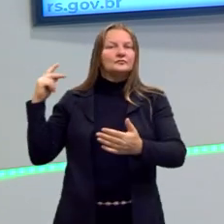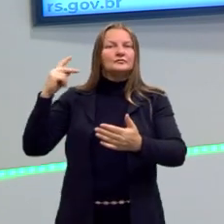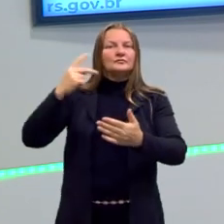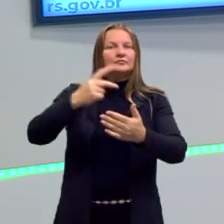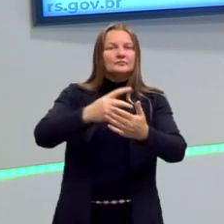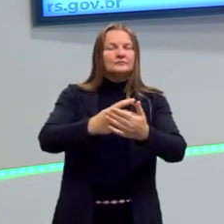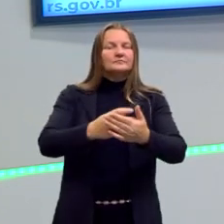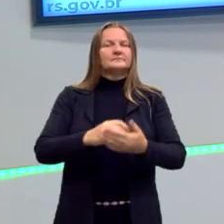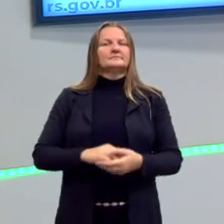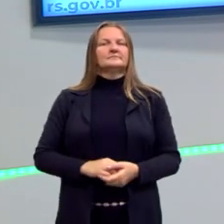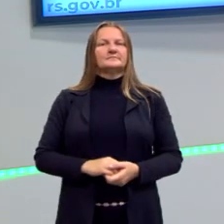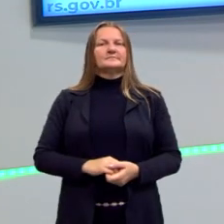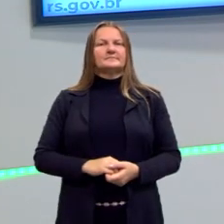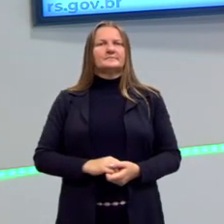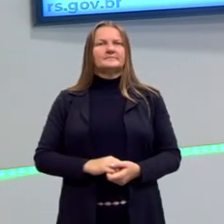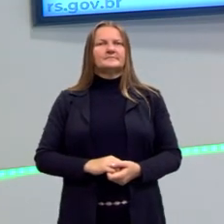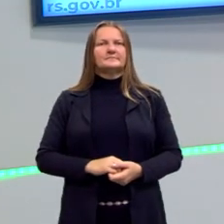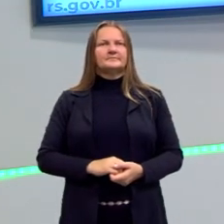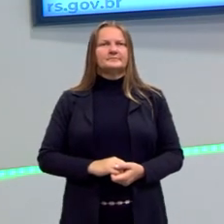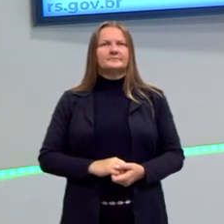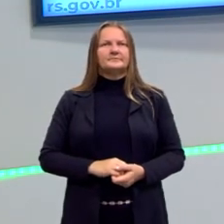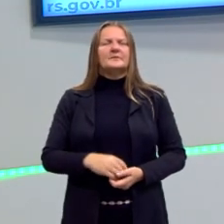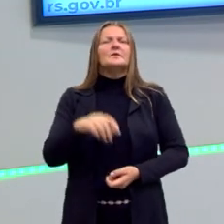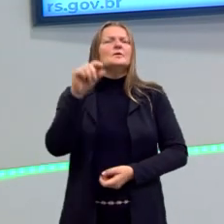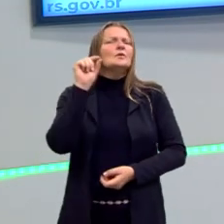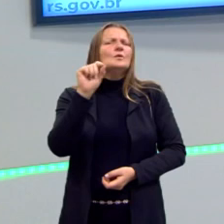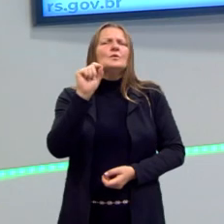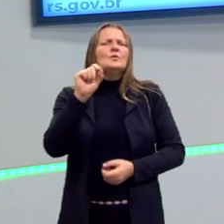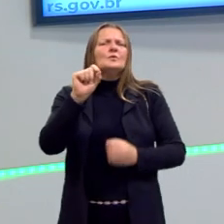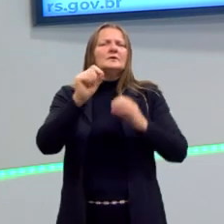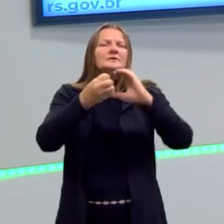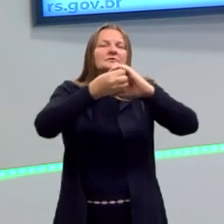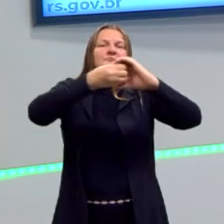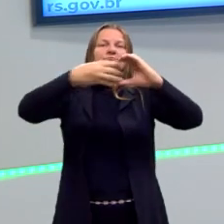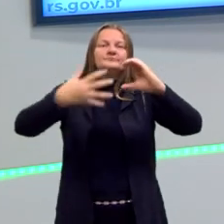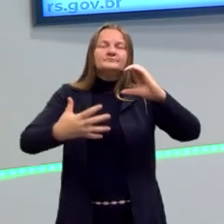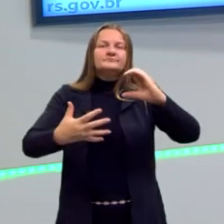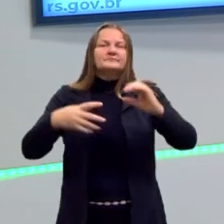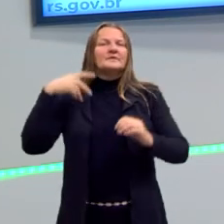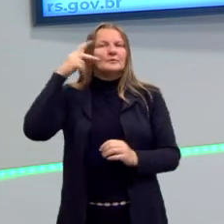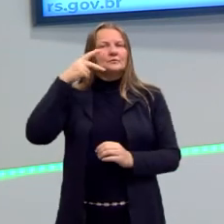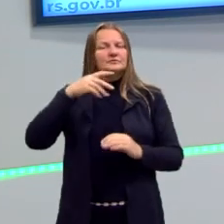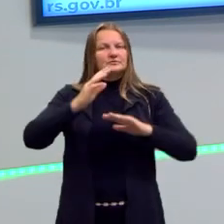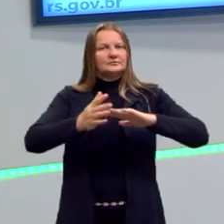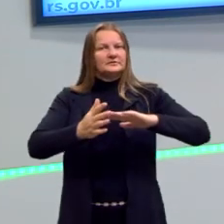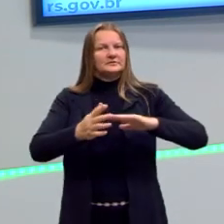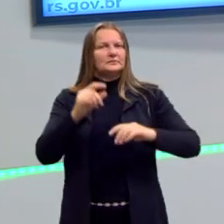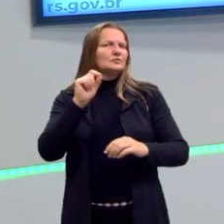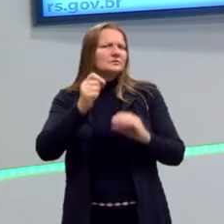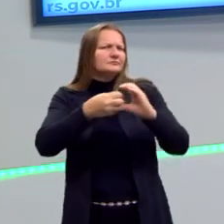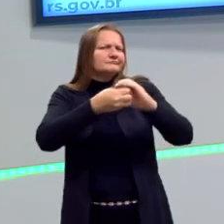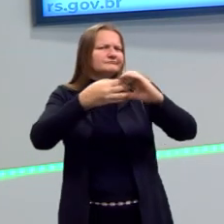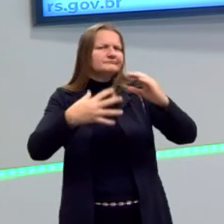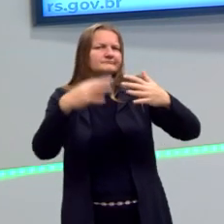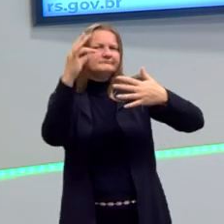período histórico. O que vai caracterizar a política moderna, então, é essa